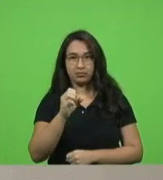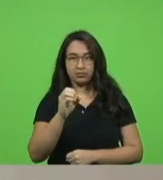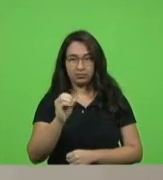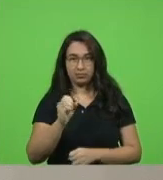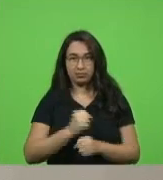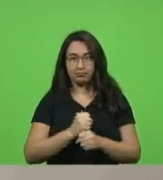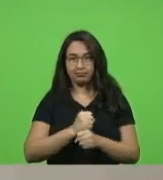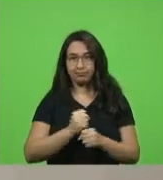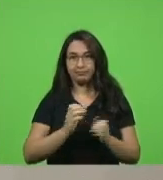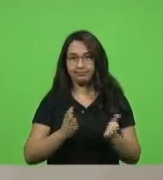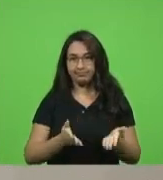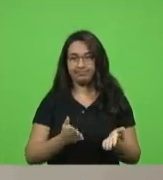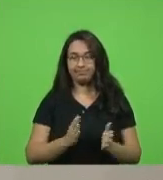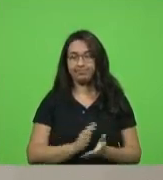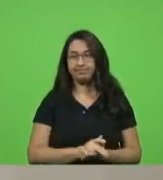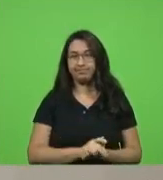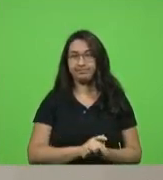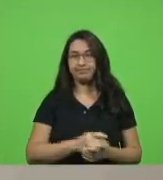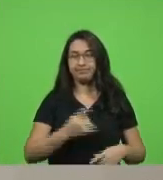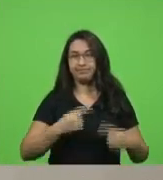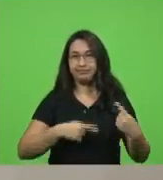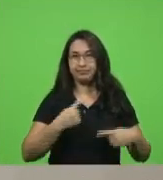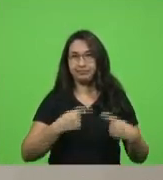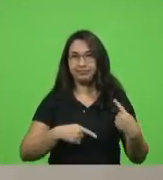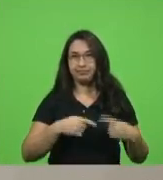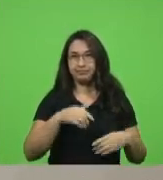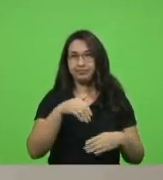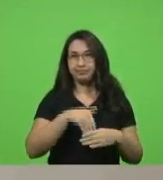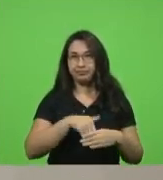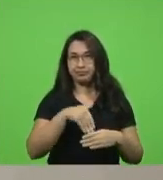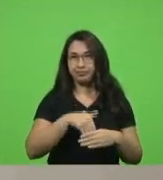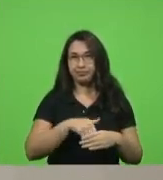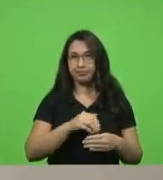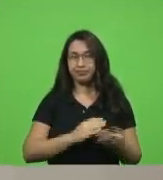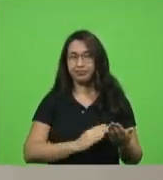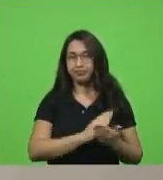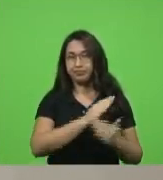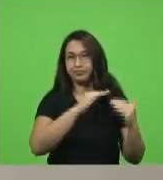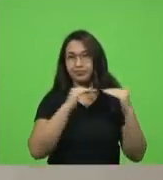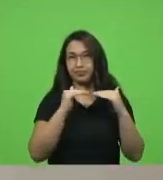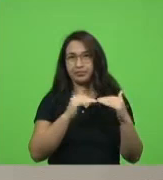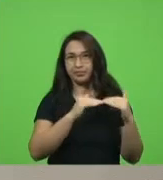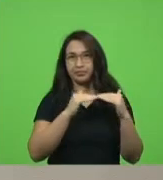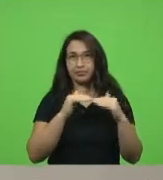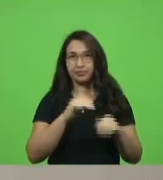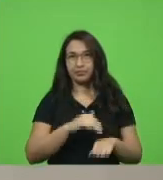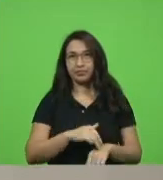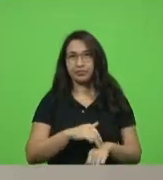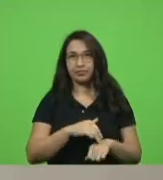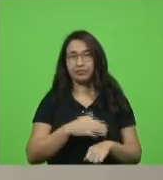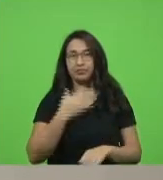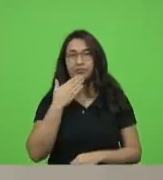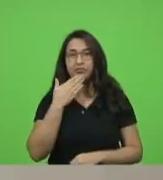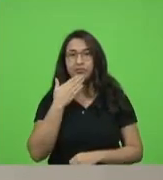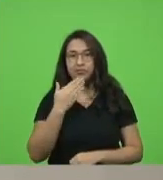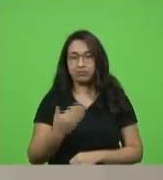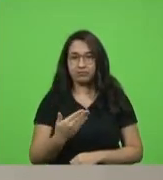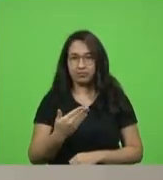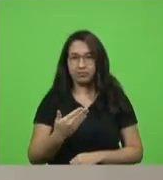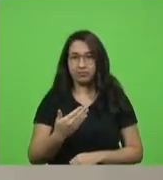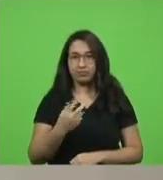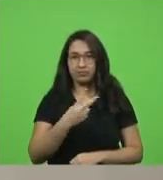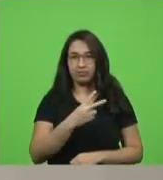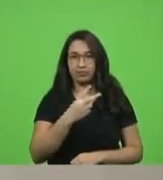discutir em votação deputados que aprovam permaneçam como se encontram aprovado por unanimidade requerimentos requerimento